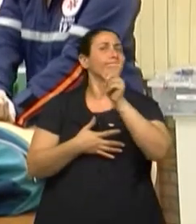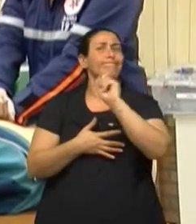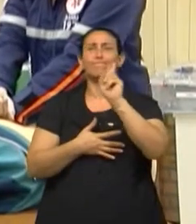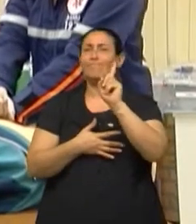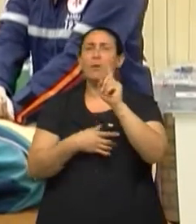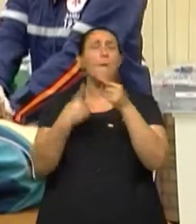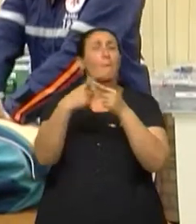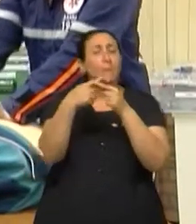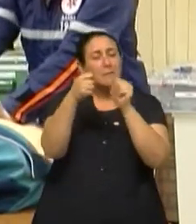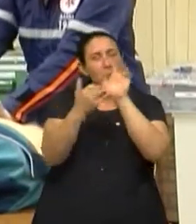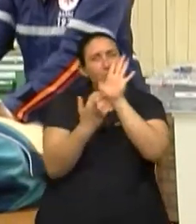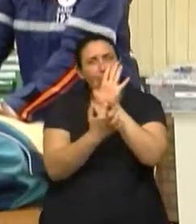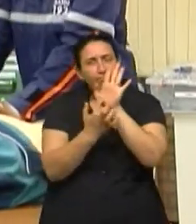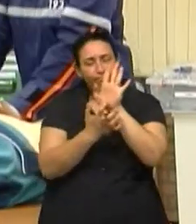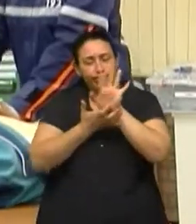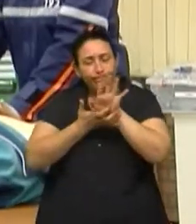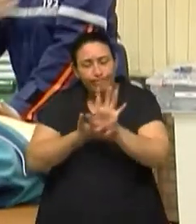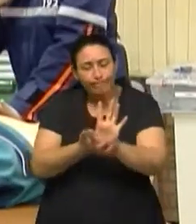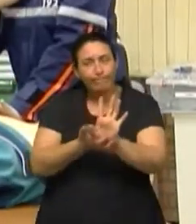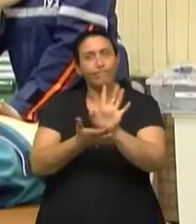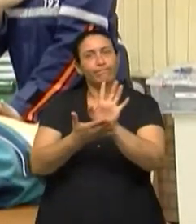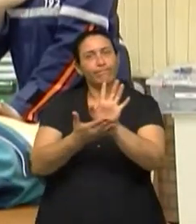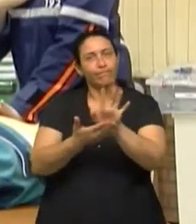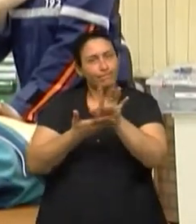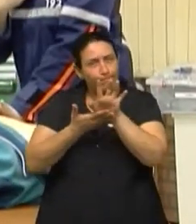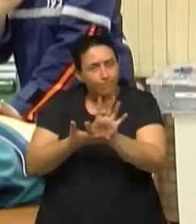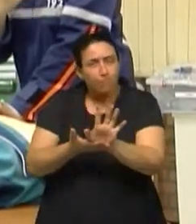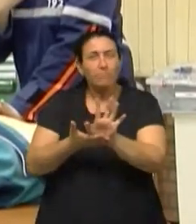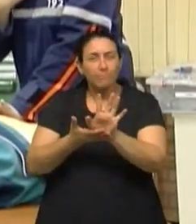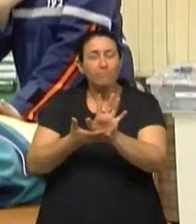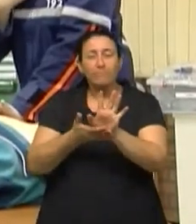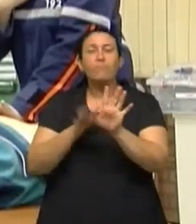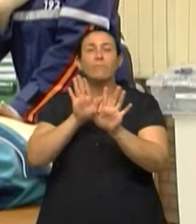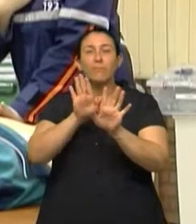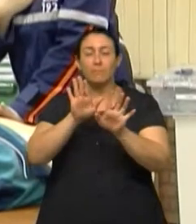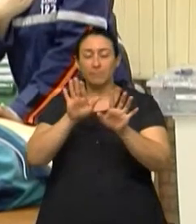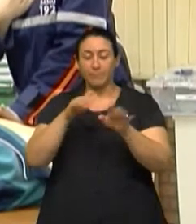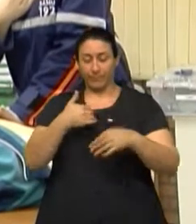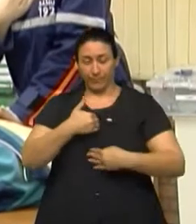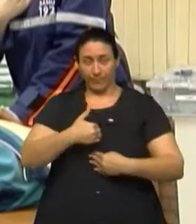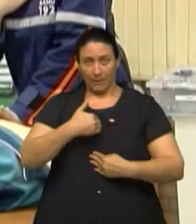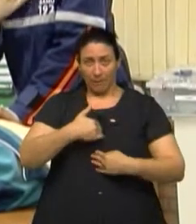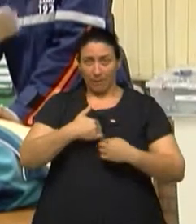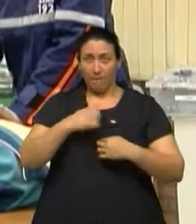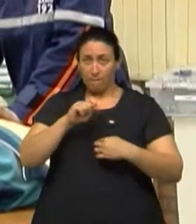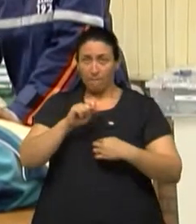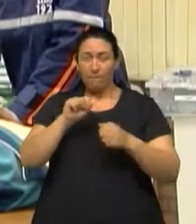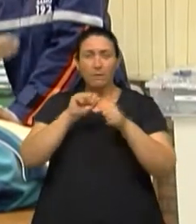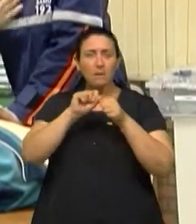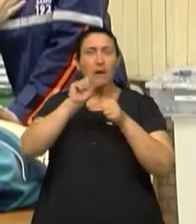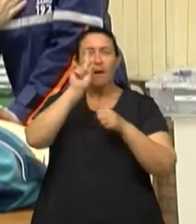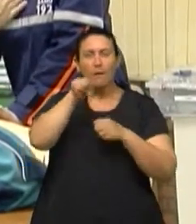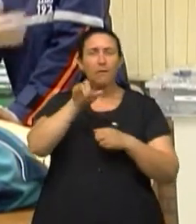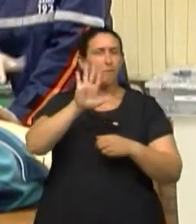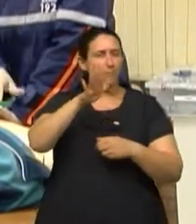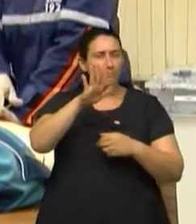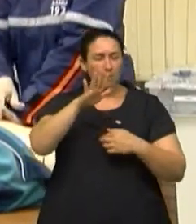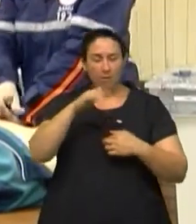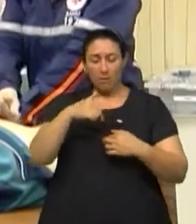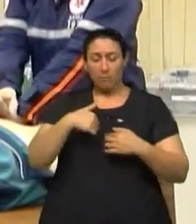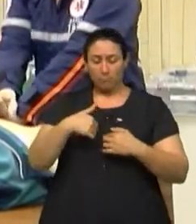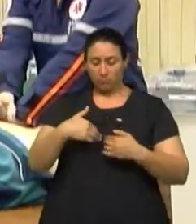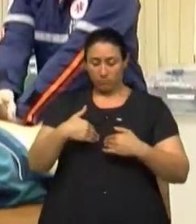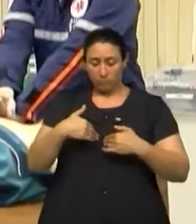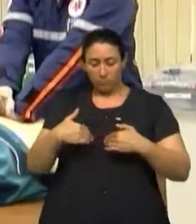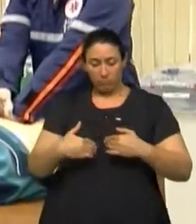da compressão. O meu tórax, o tórax de quem vai fazer a compressão, é bem acima, em 90 graus, com o tórax da vítima.